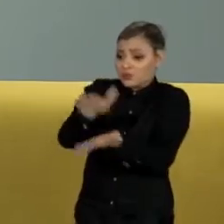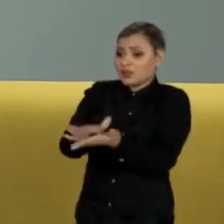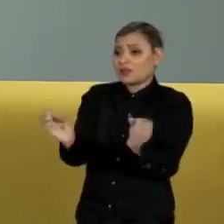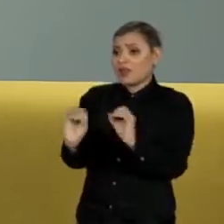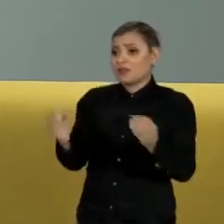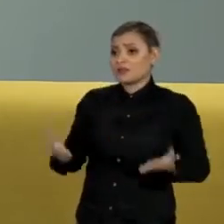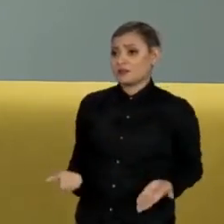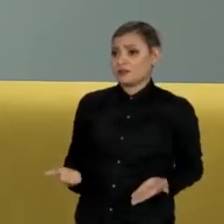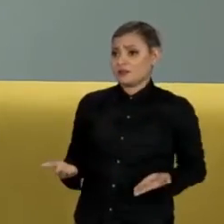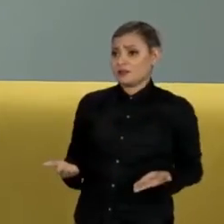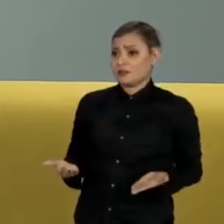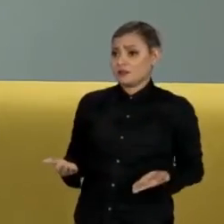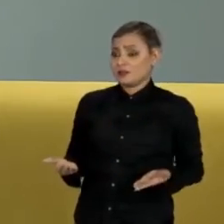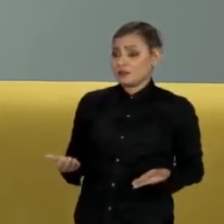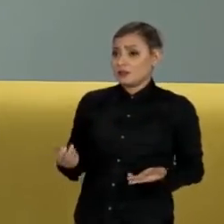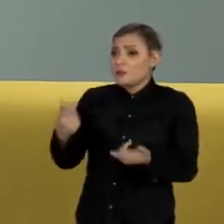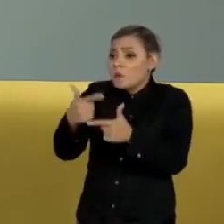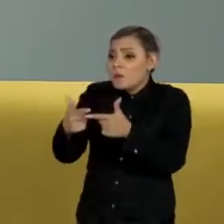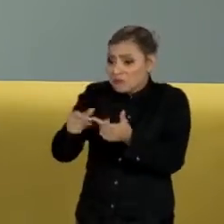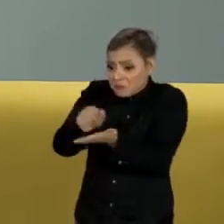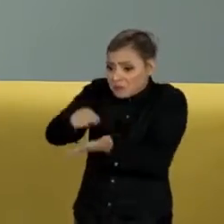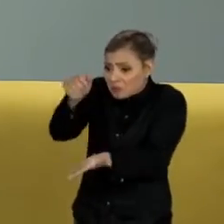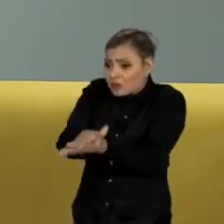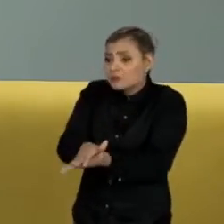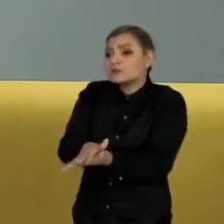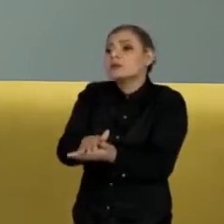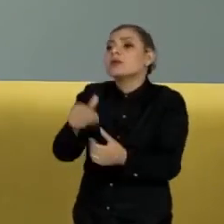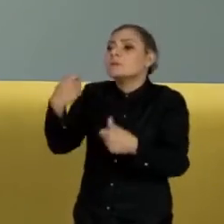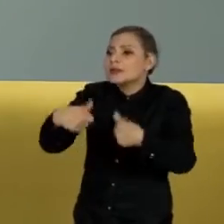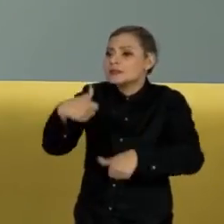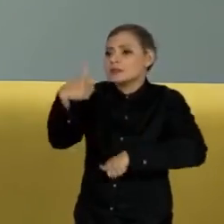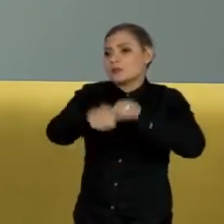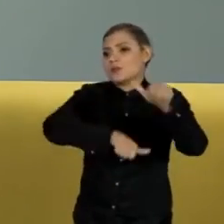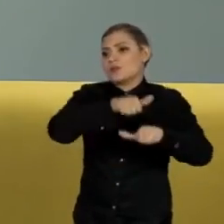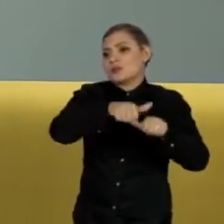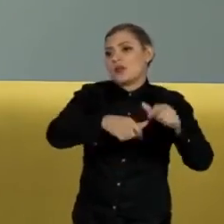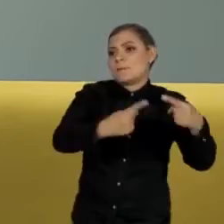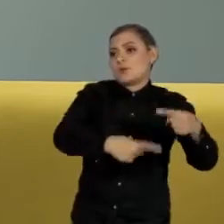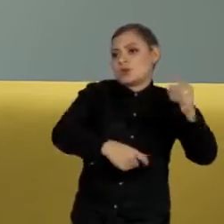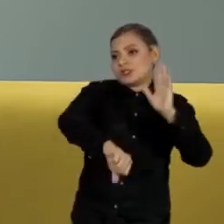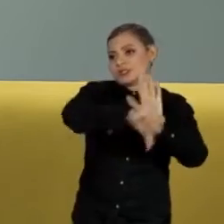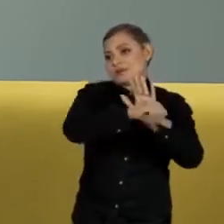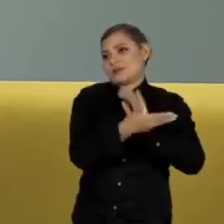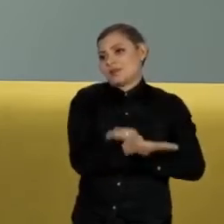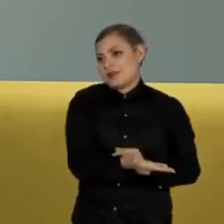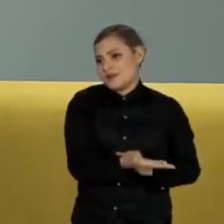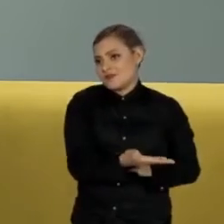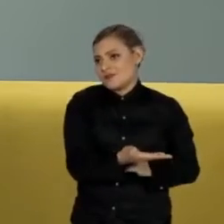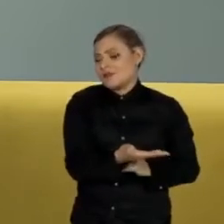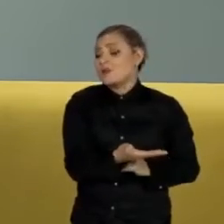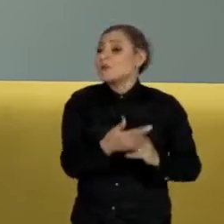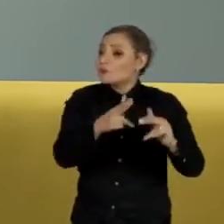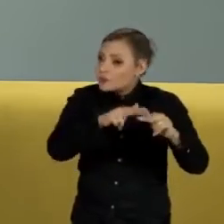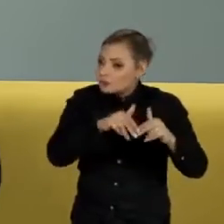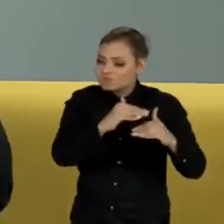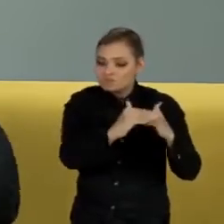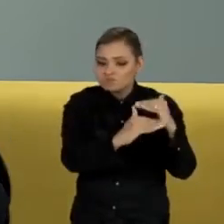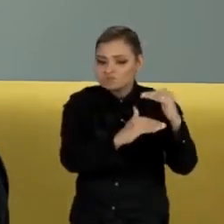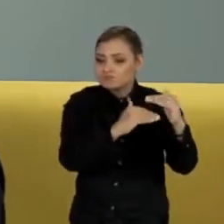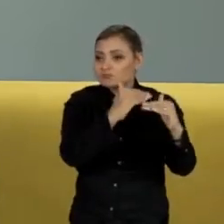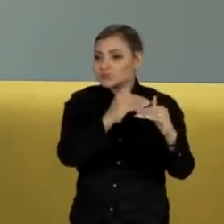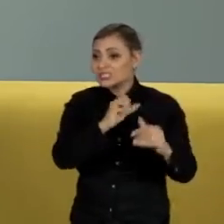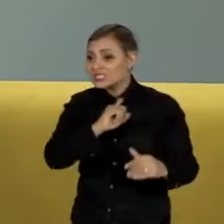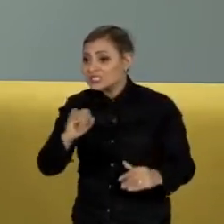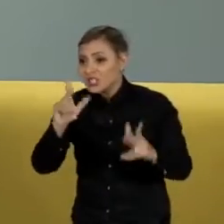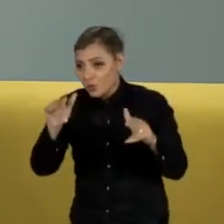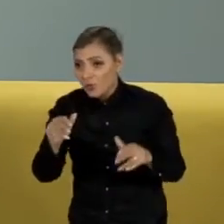como resolveu o problema da impunidade? Mudando a política criminal, se construindo. Enquanto tiver o fla